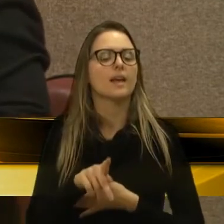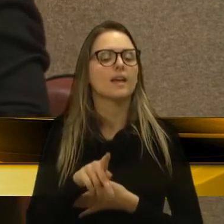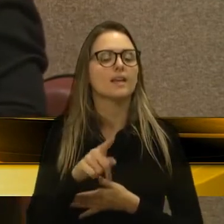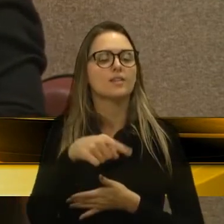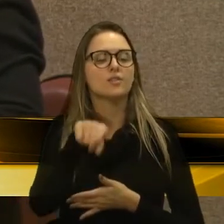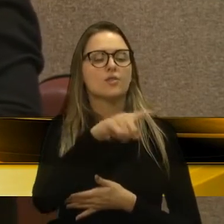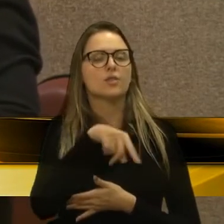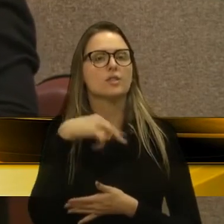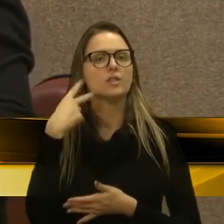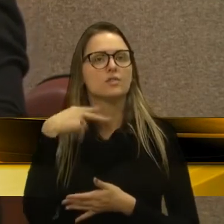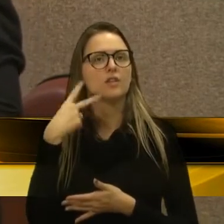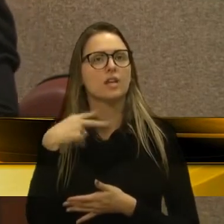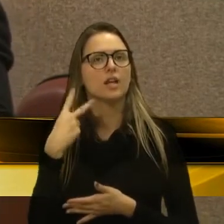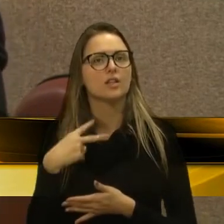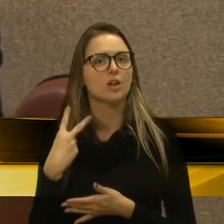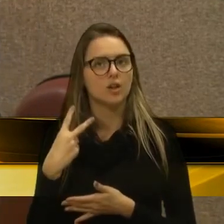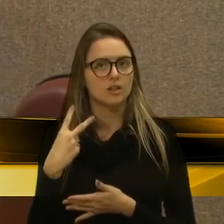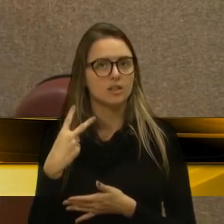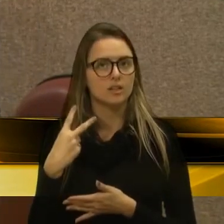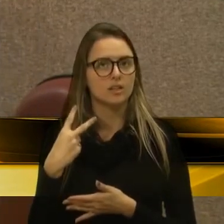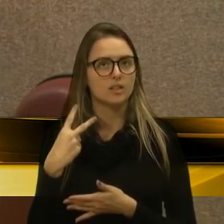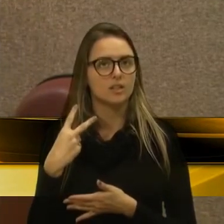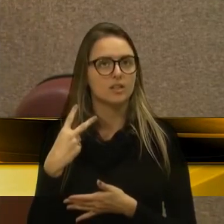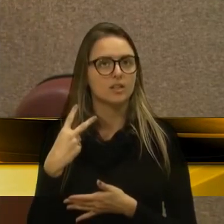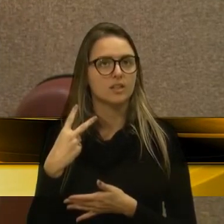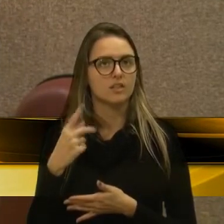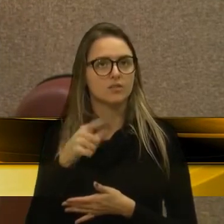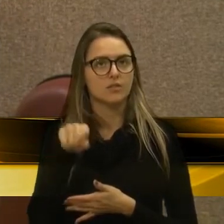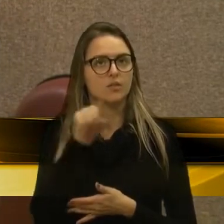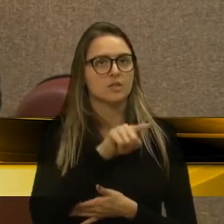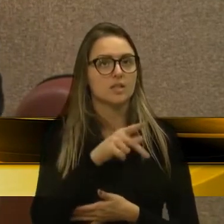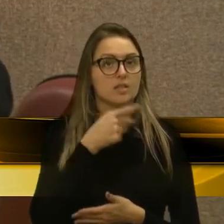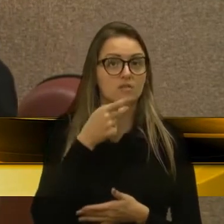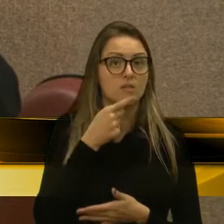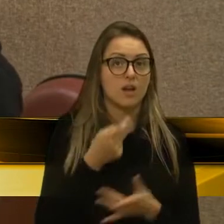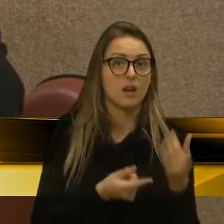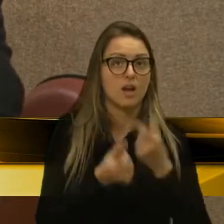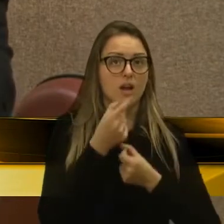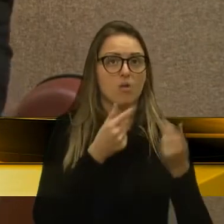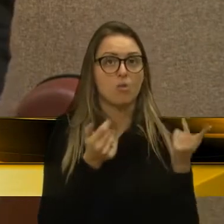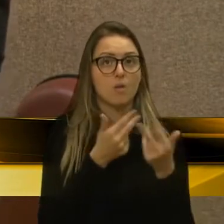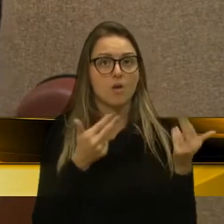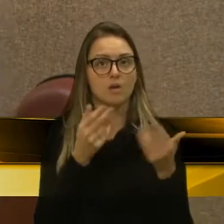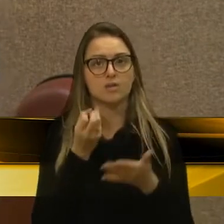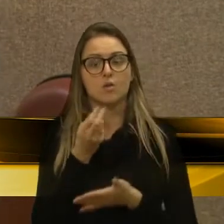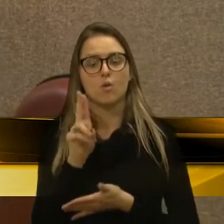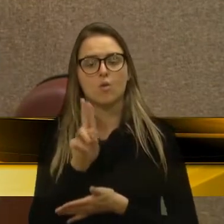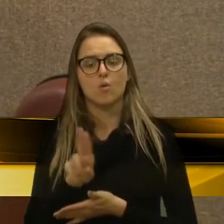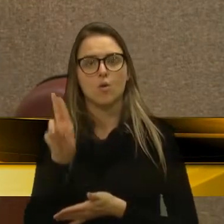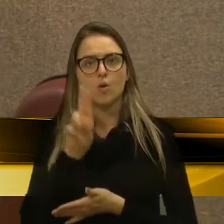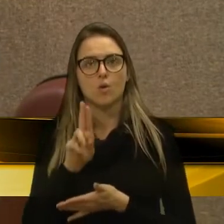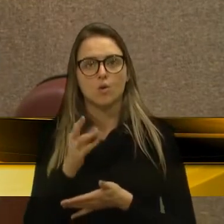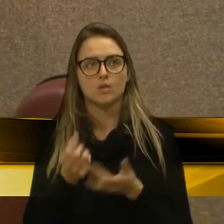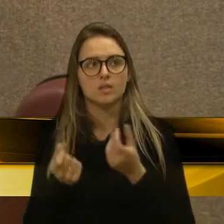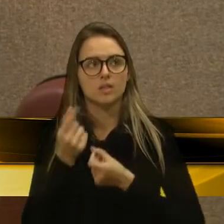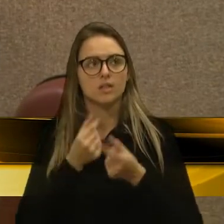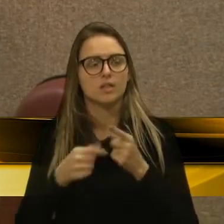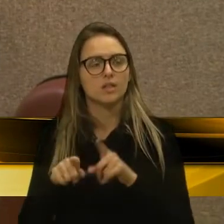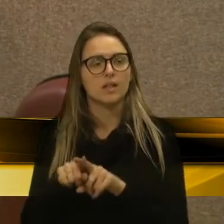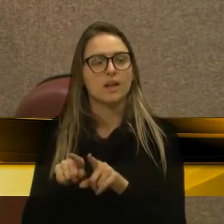em offline, você, às vezes, fala algumas coisas, ou usa algumas certas expressões, que você não